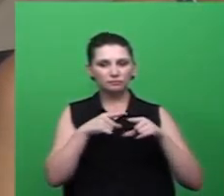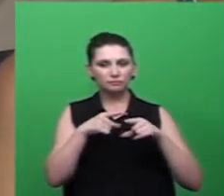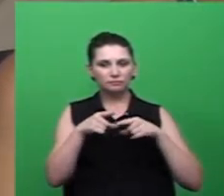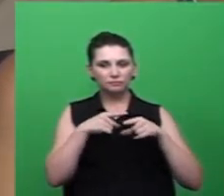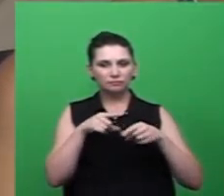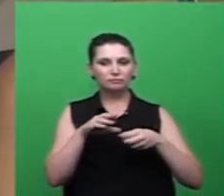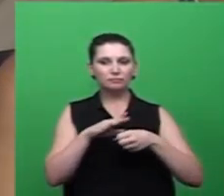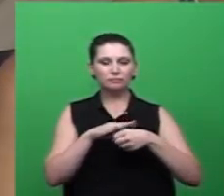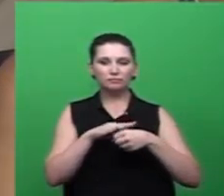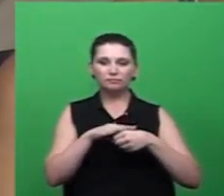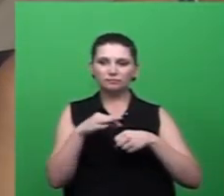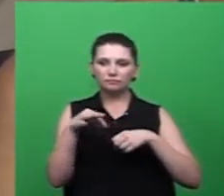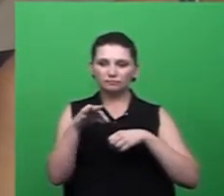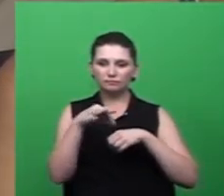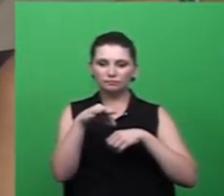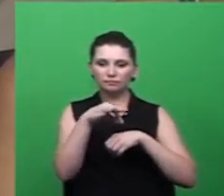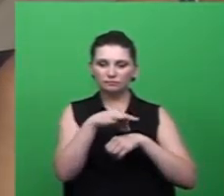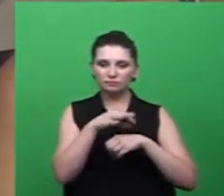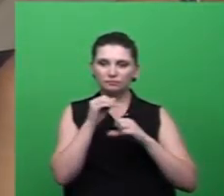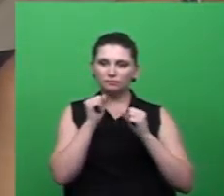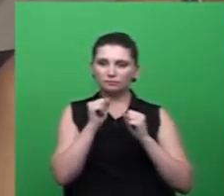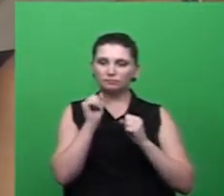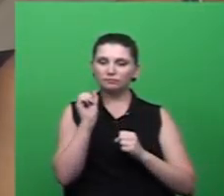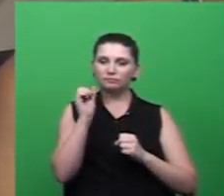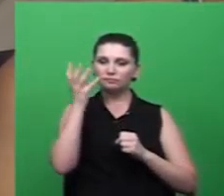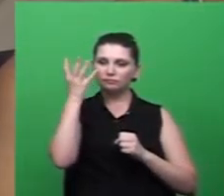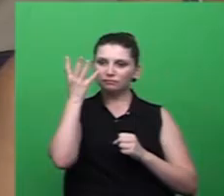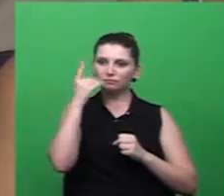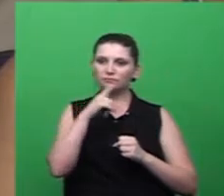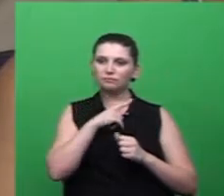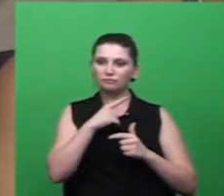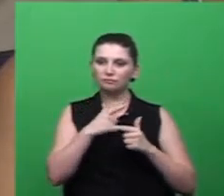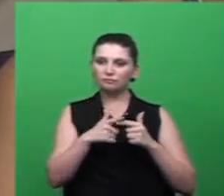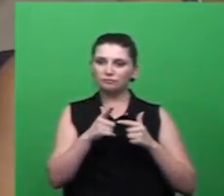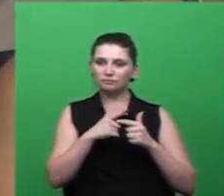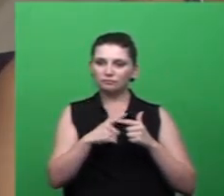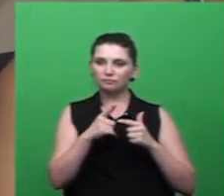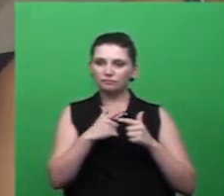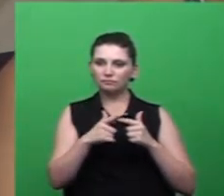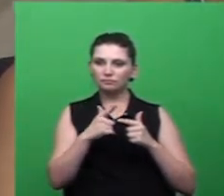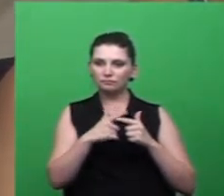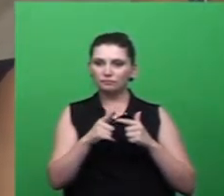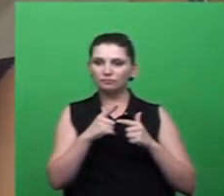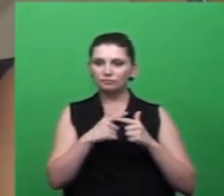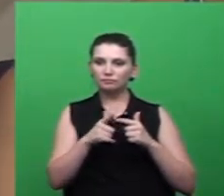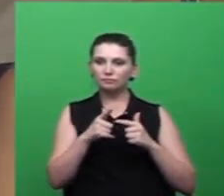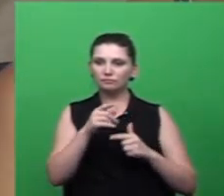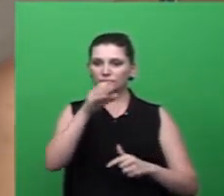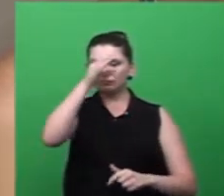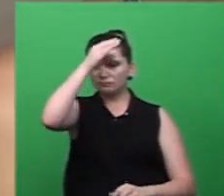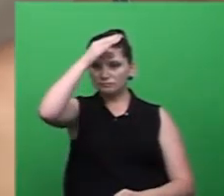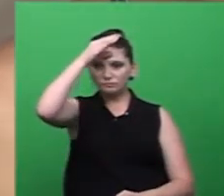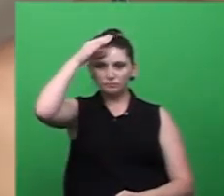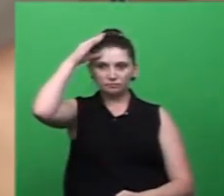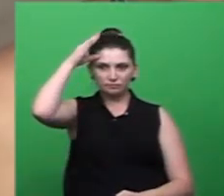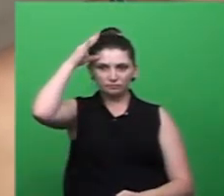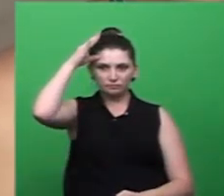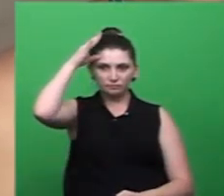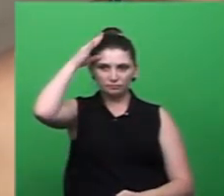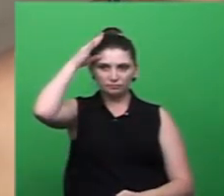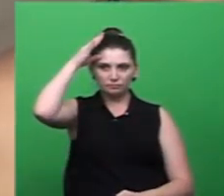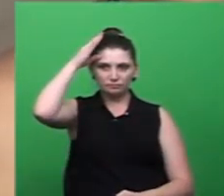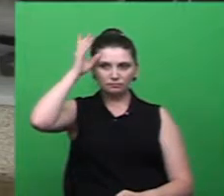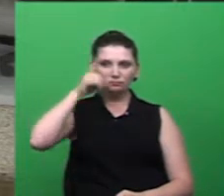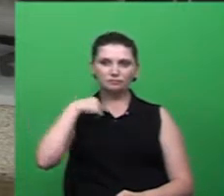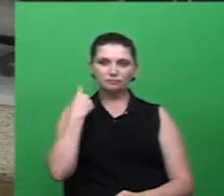em algum momento, ela iria trazer problemas para algumas regiões. E Criciúma, o governo de Criciúma, tem